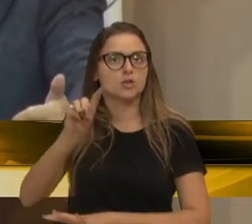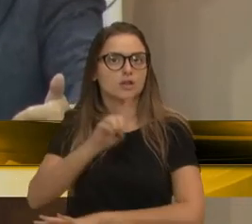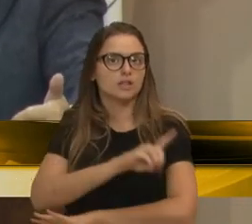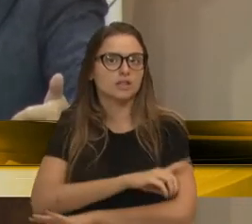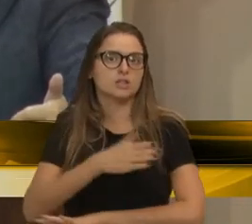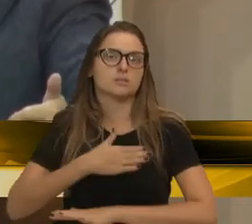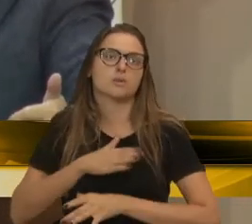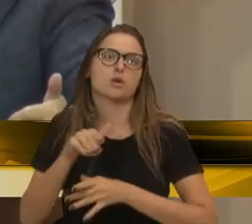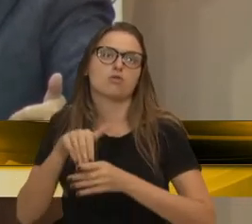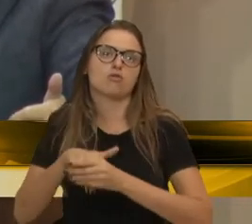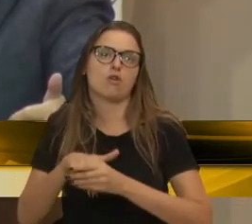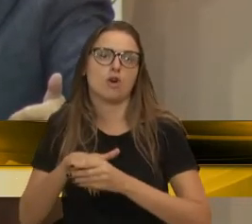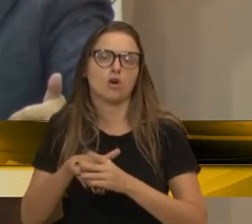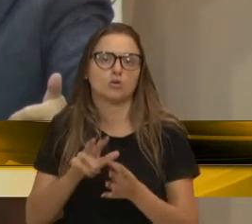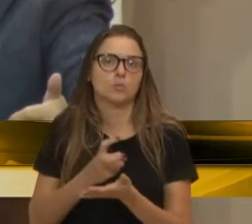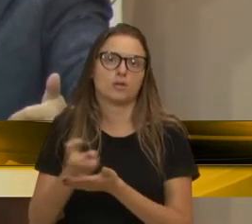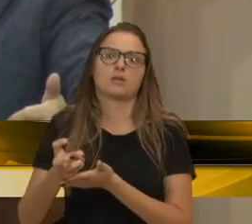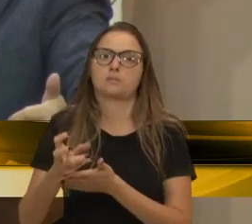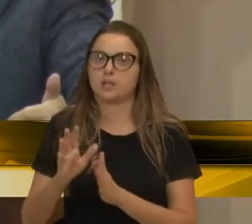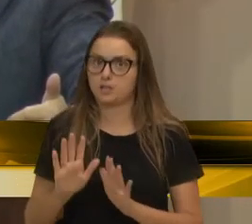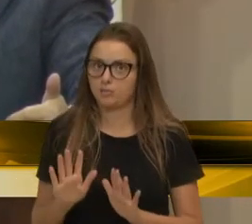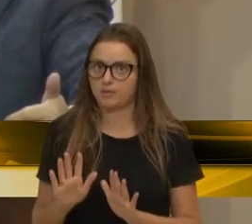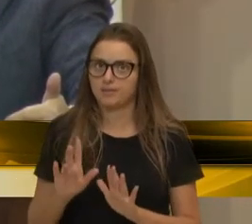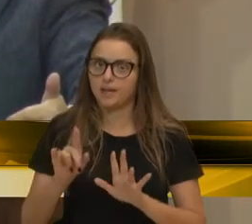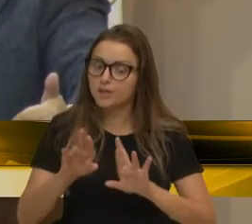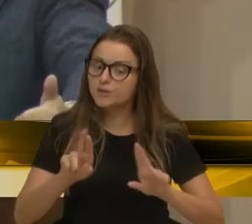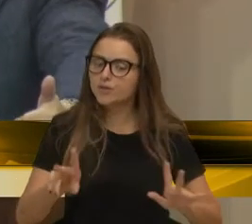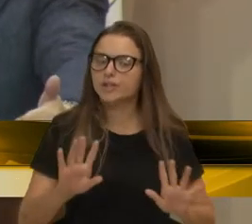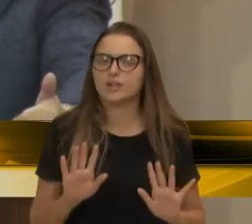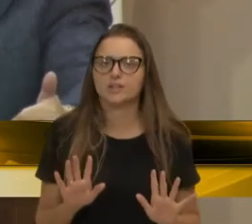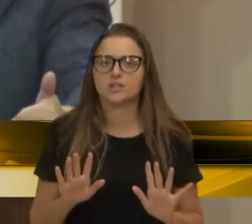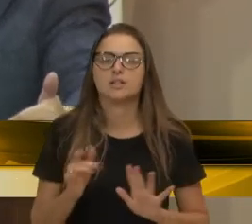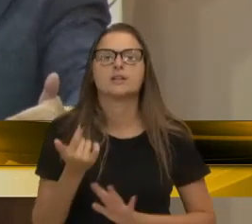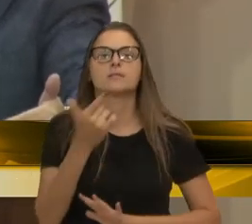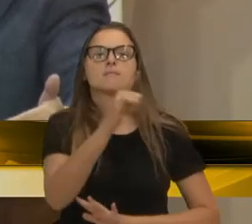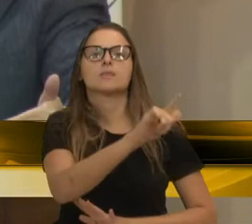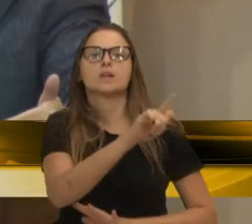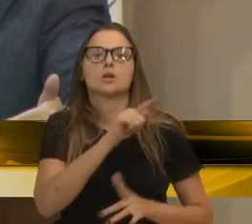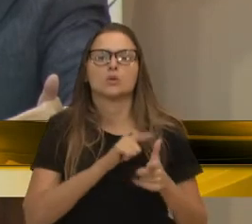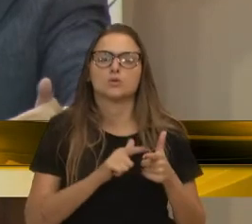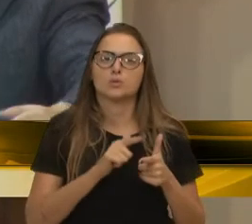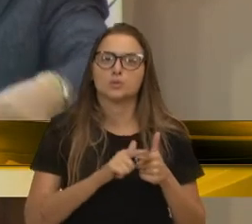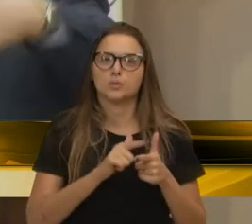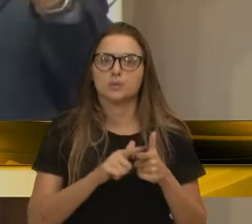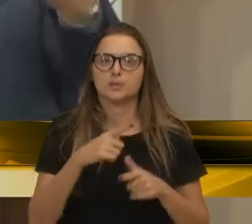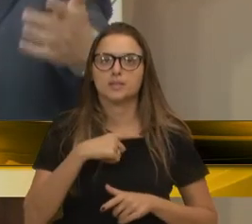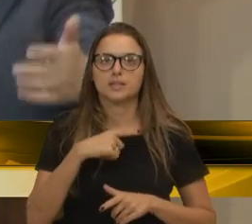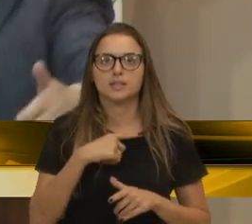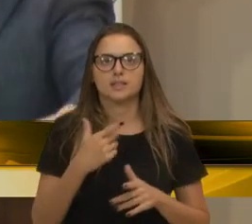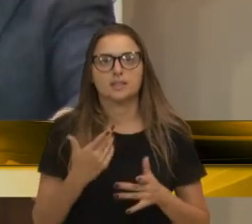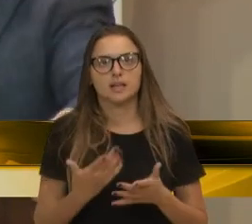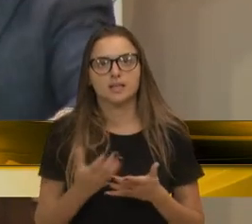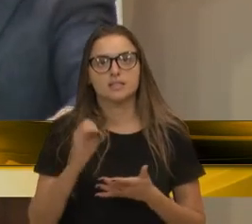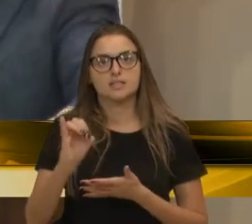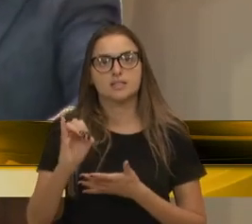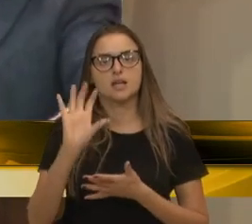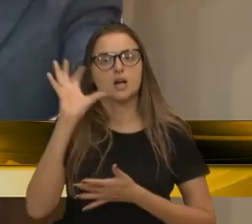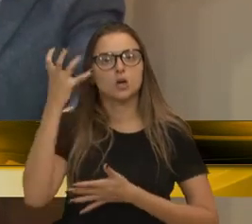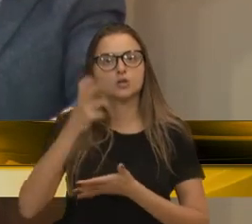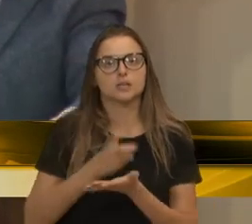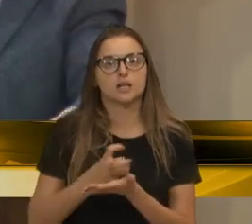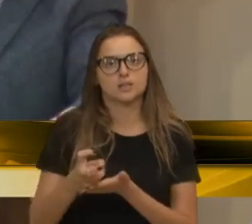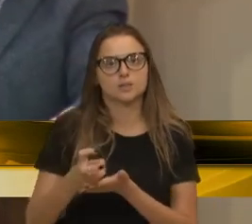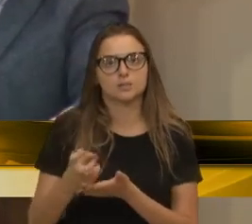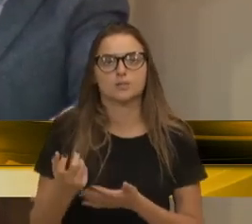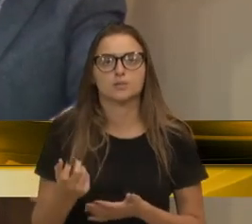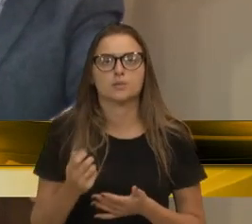meu voto seria pela cassação. Outro problema que temos com relação a uma eventual cassação, além